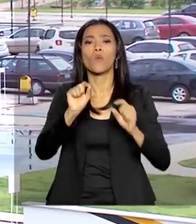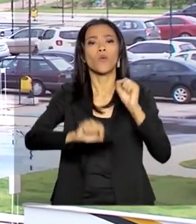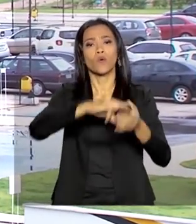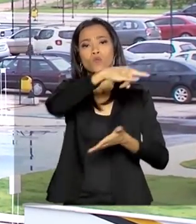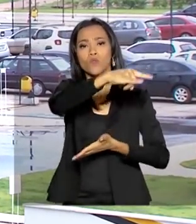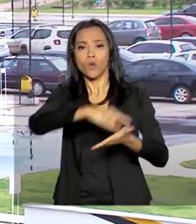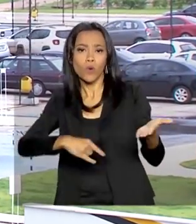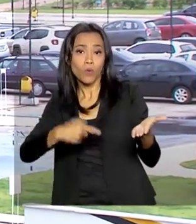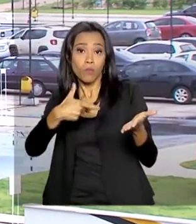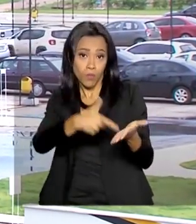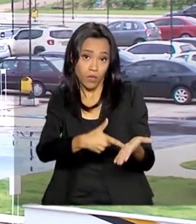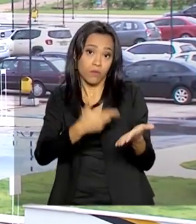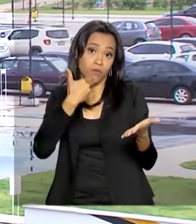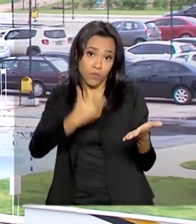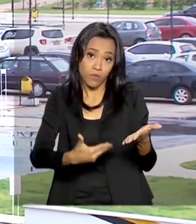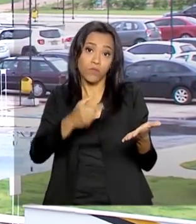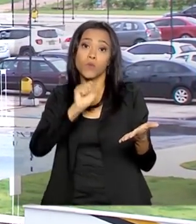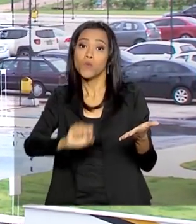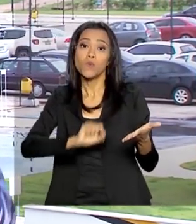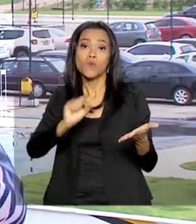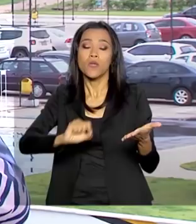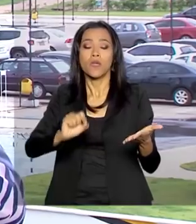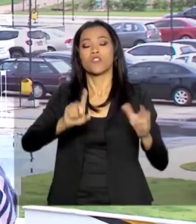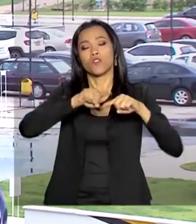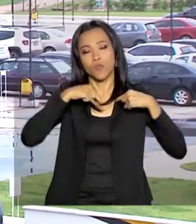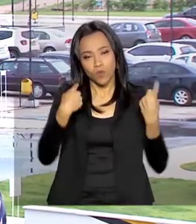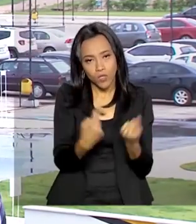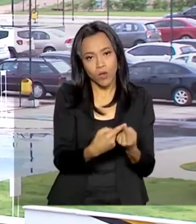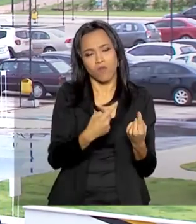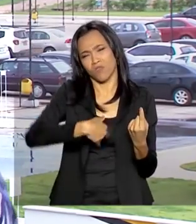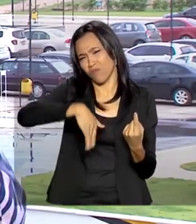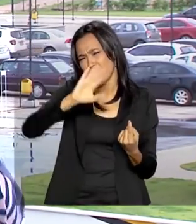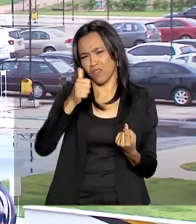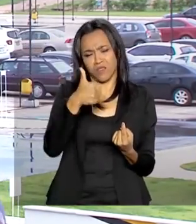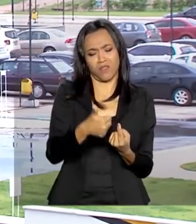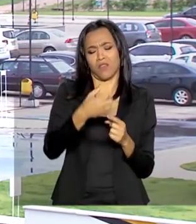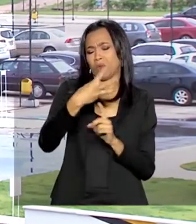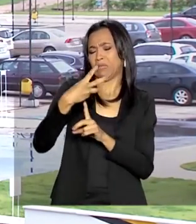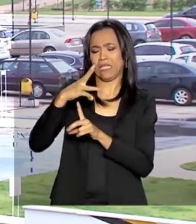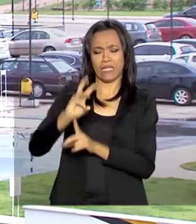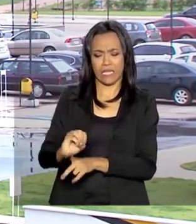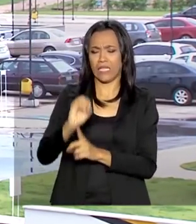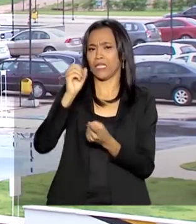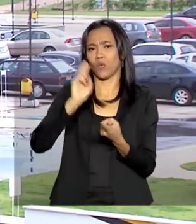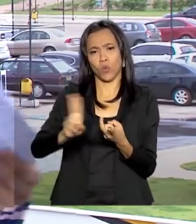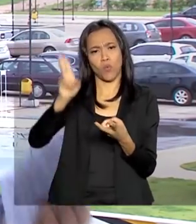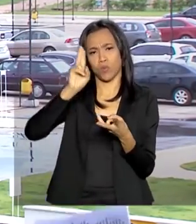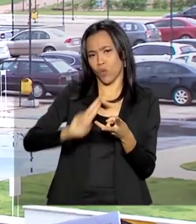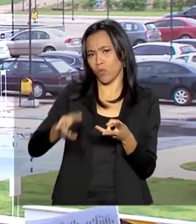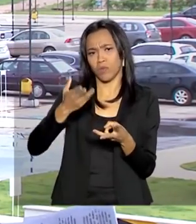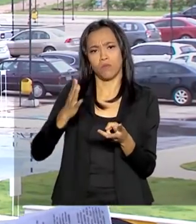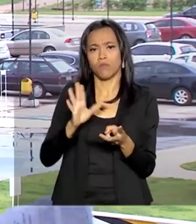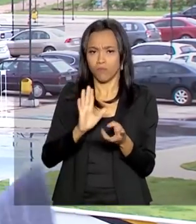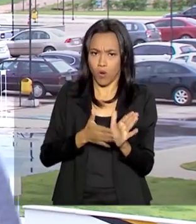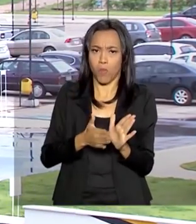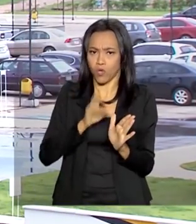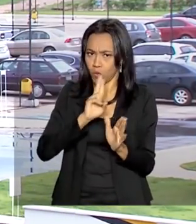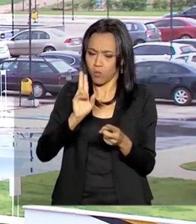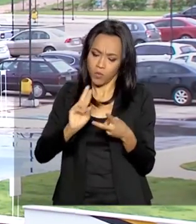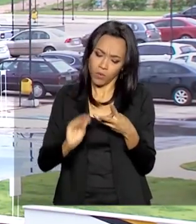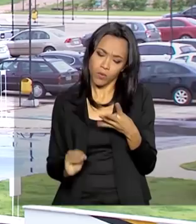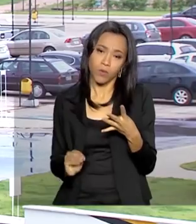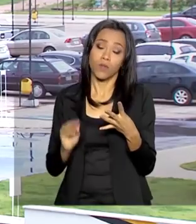foram apresentados para a realização de audiências públicas. São mais de 130, com sugestões de nomes. O presidente da